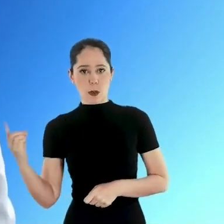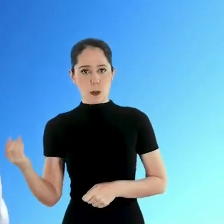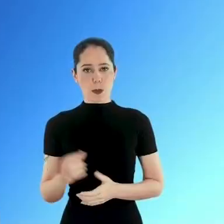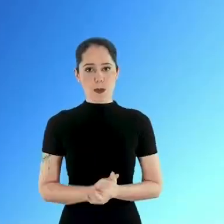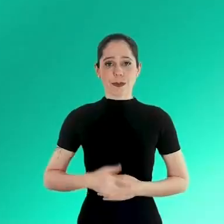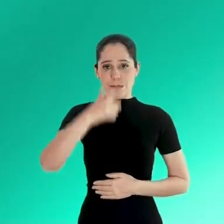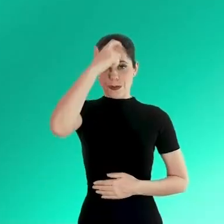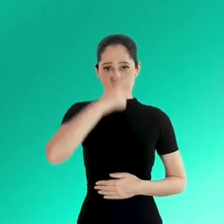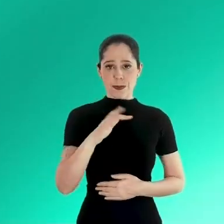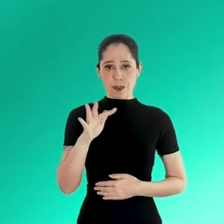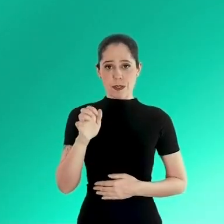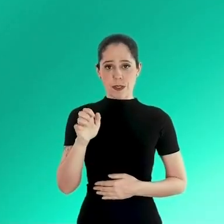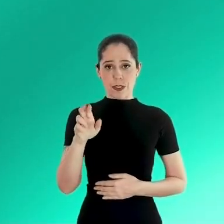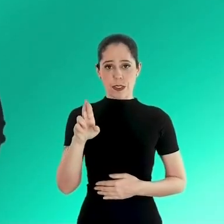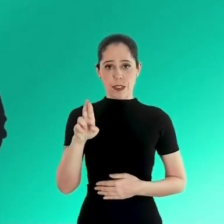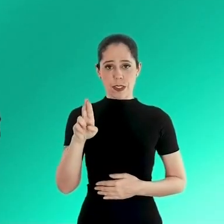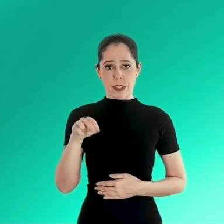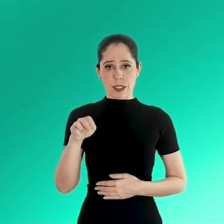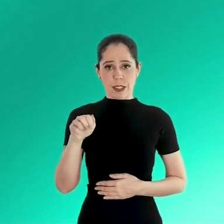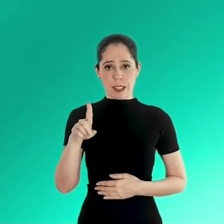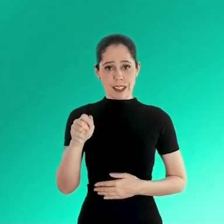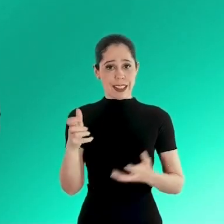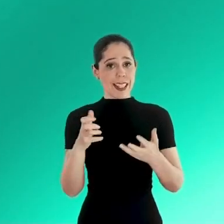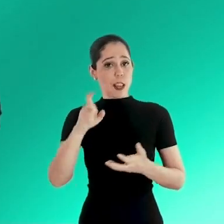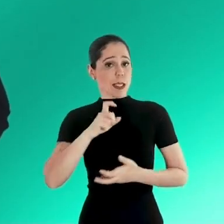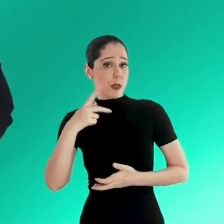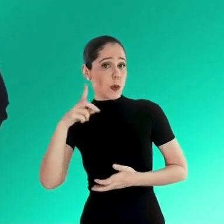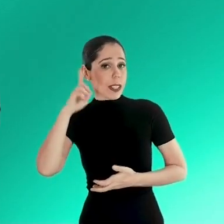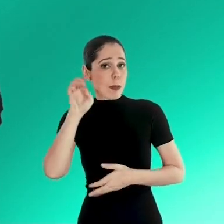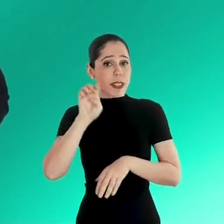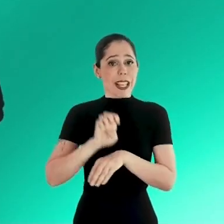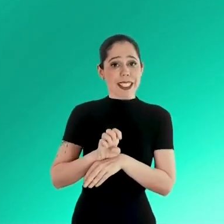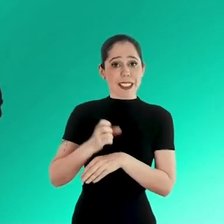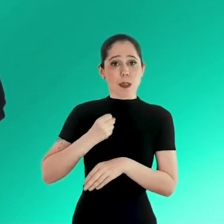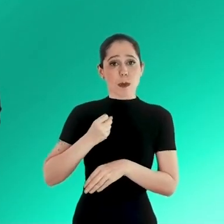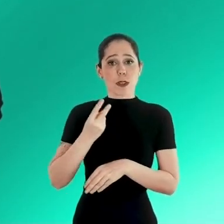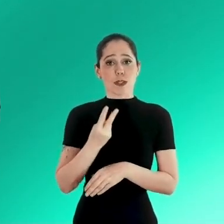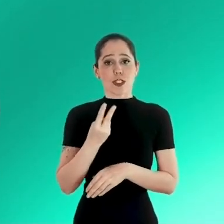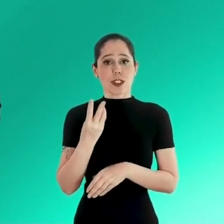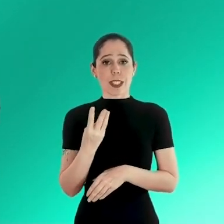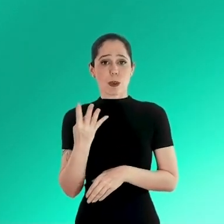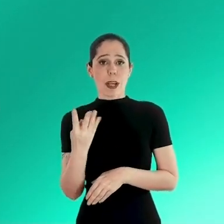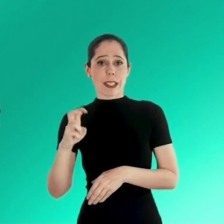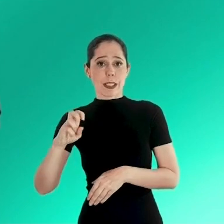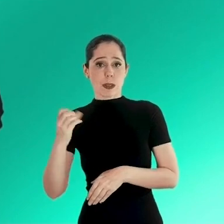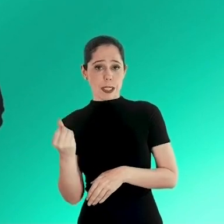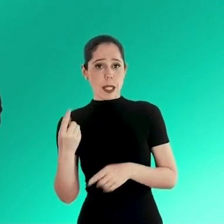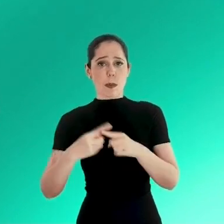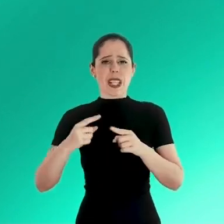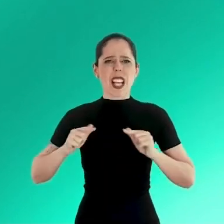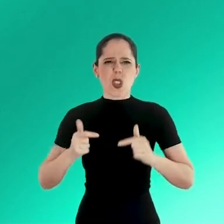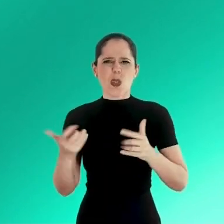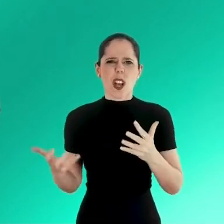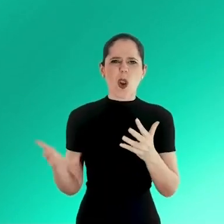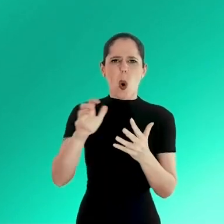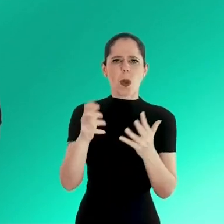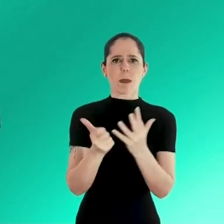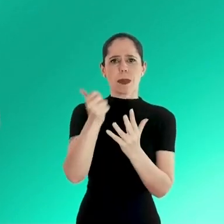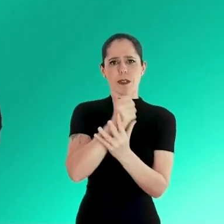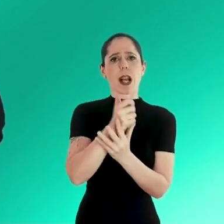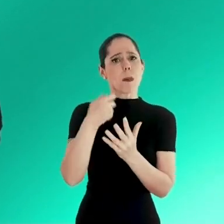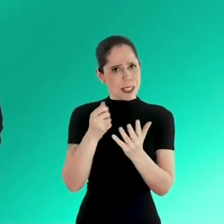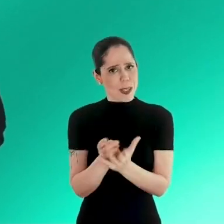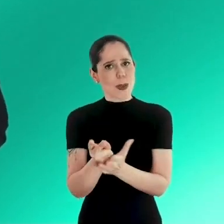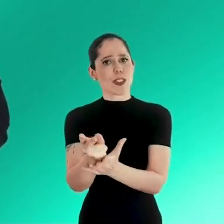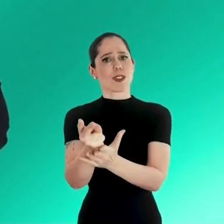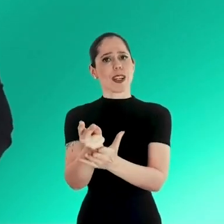45101. Eu sou a Fernanda Biscupe e quero ser a tua deputada estadual. 23456. Porque a luta contra